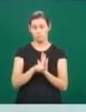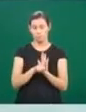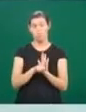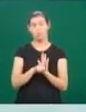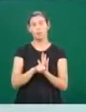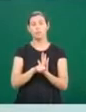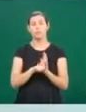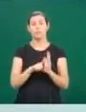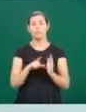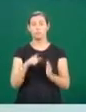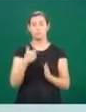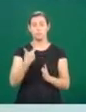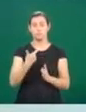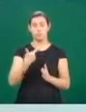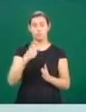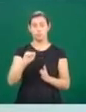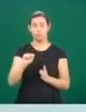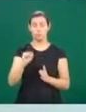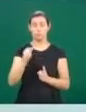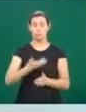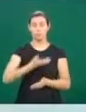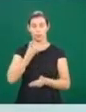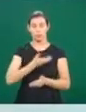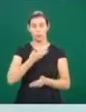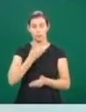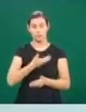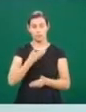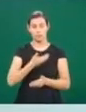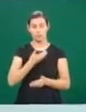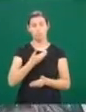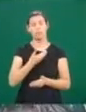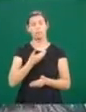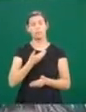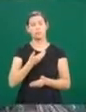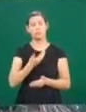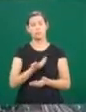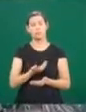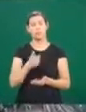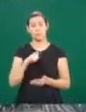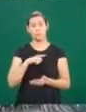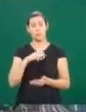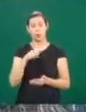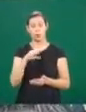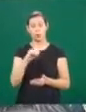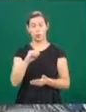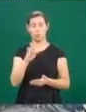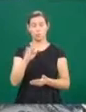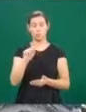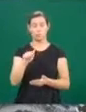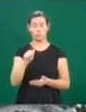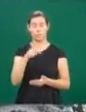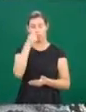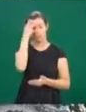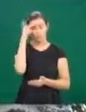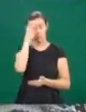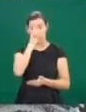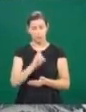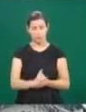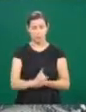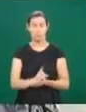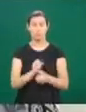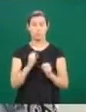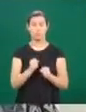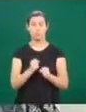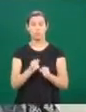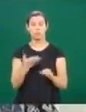reserva de vagas de cotas para pessoas com deficiência que pretendem ingressar no ensino superior a partir de 2017.